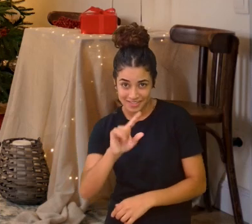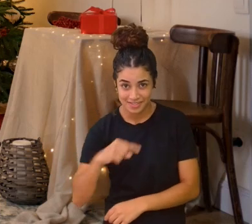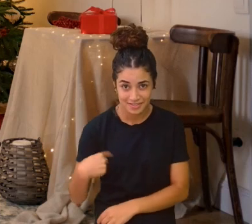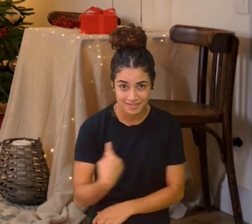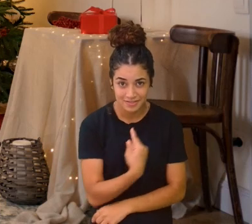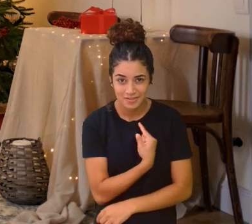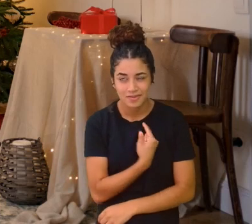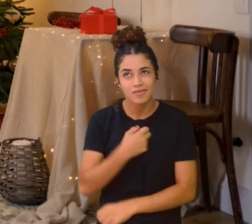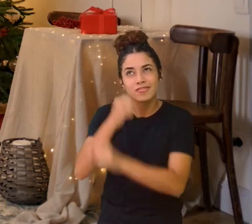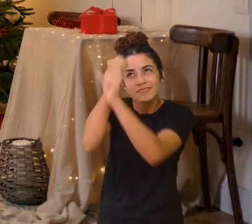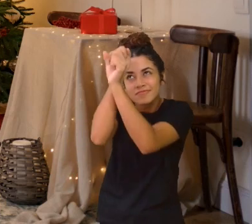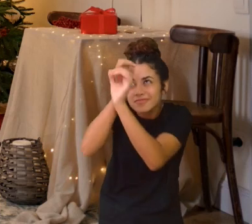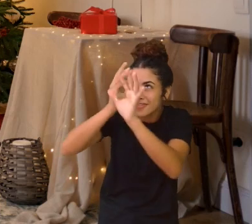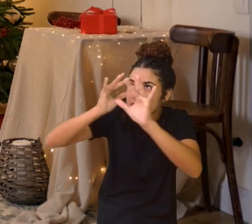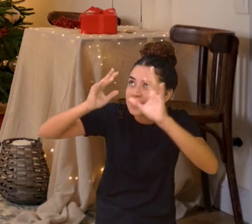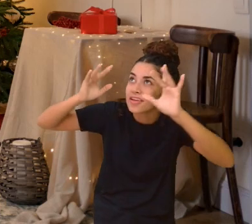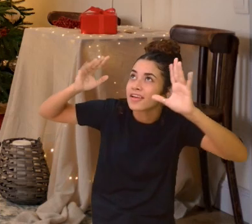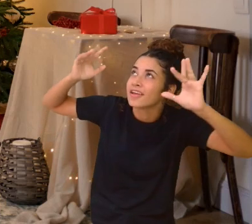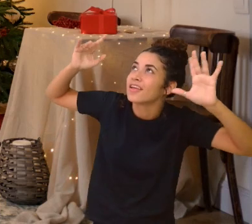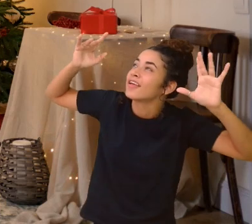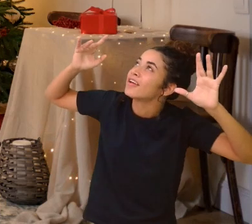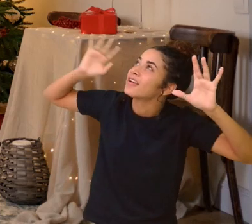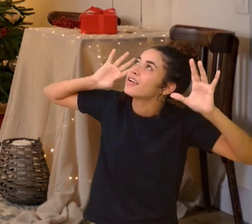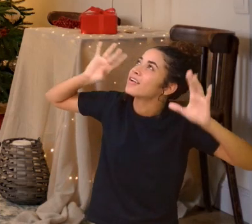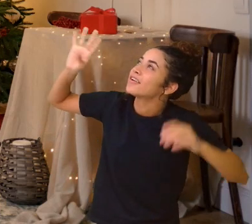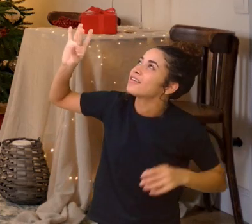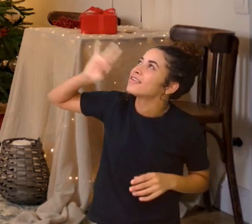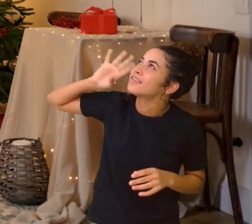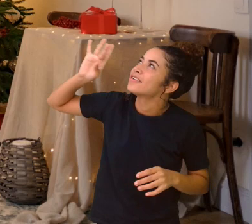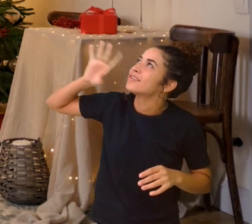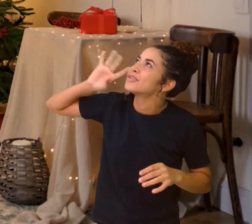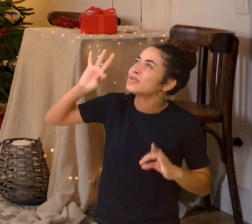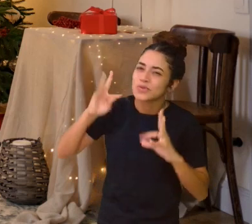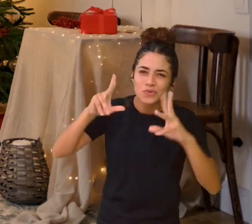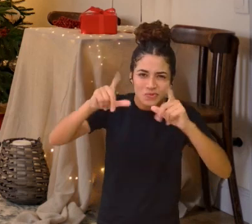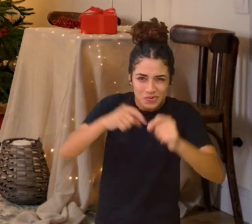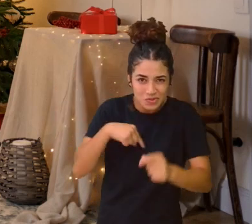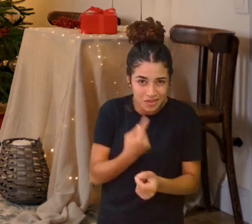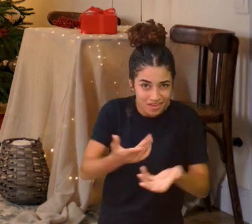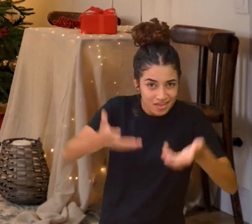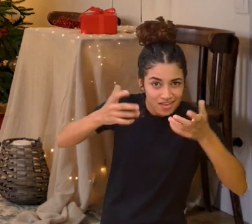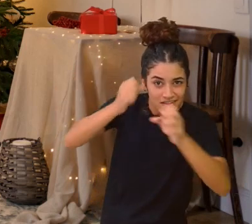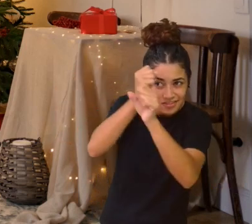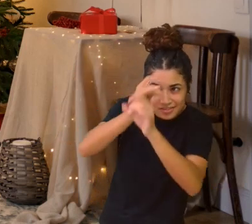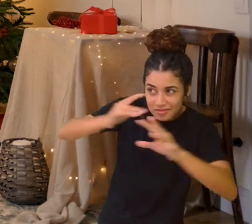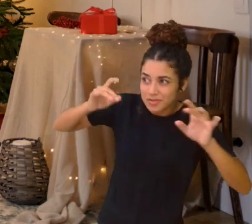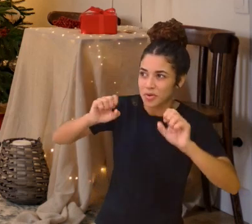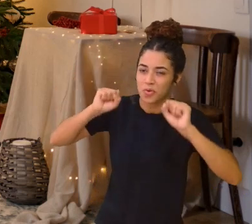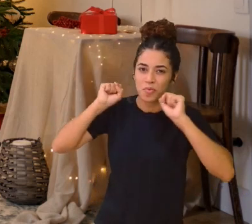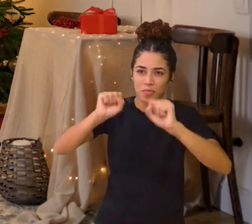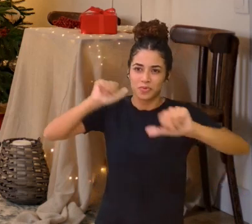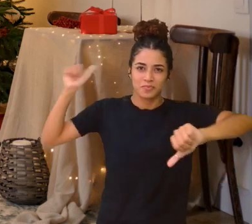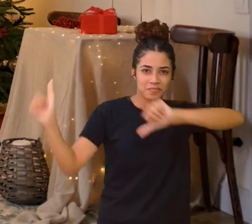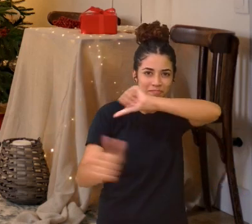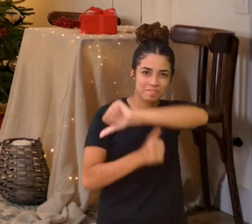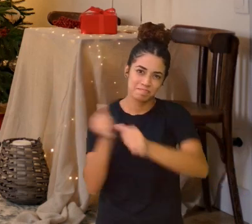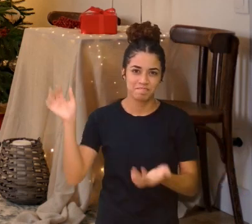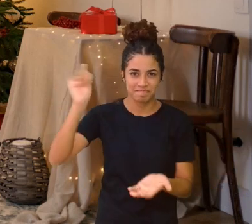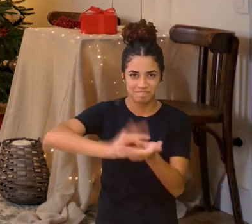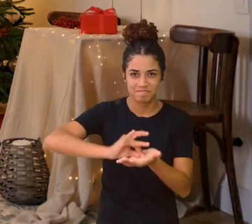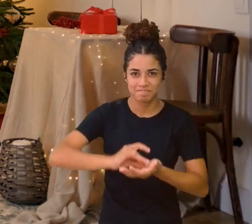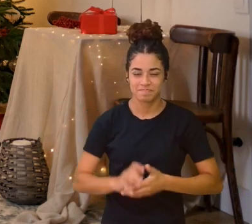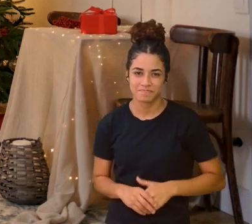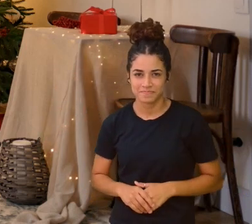imaginar Tudo o que a gente sonhar Se torna realidade